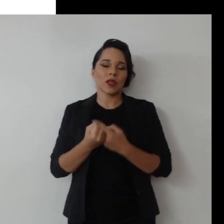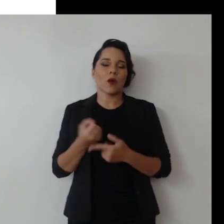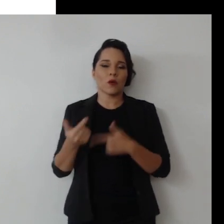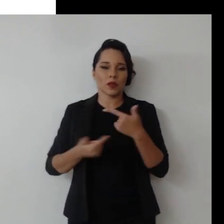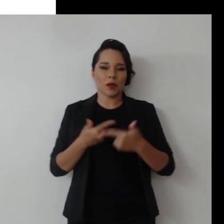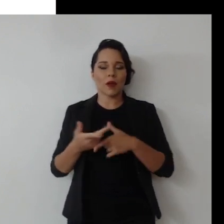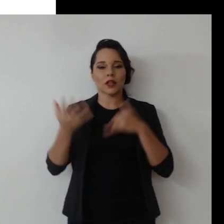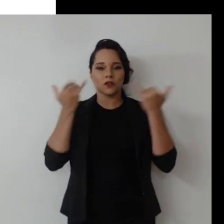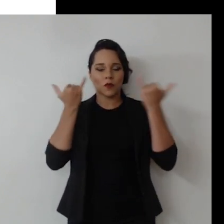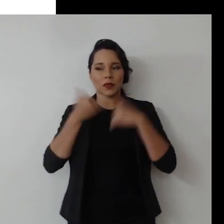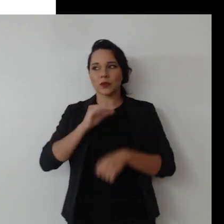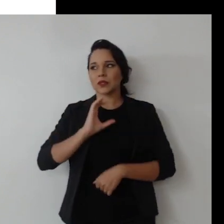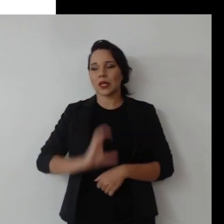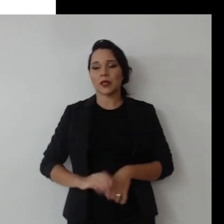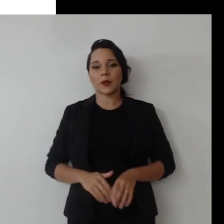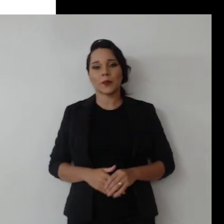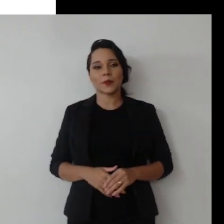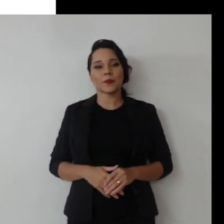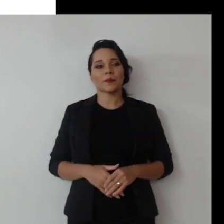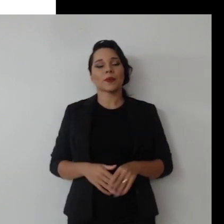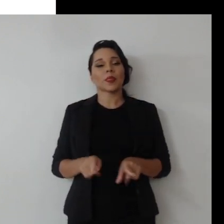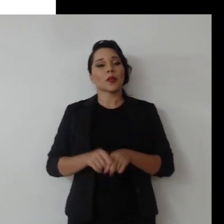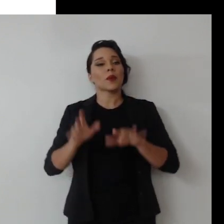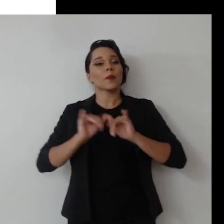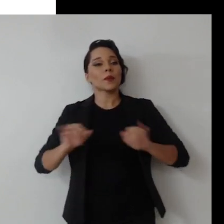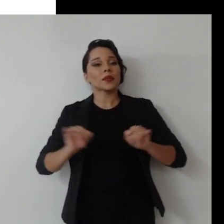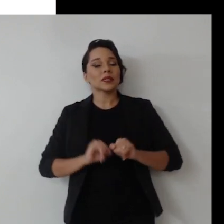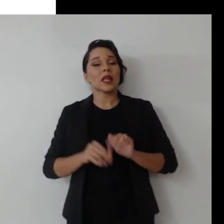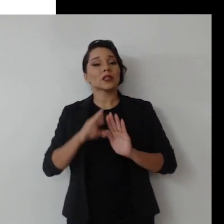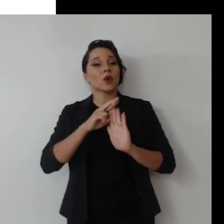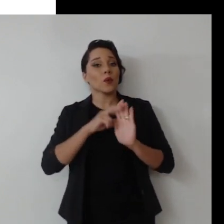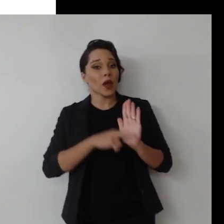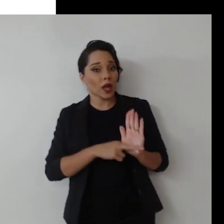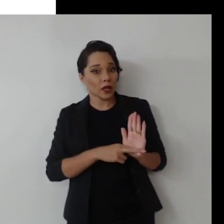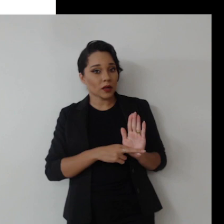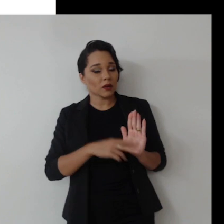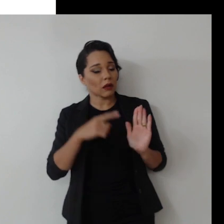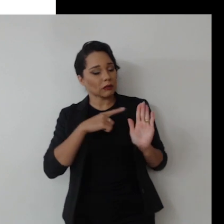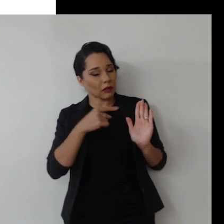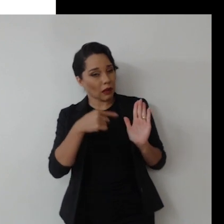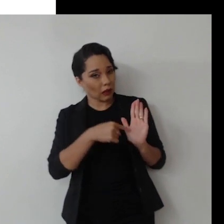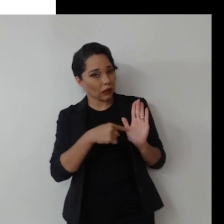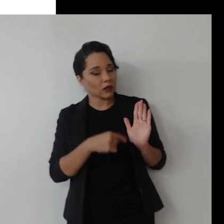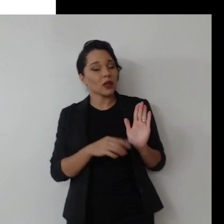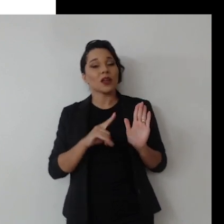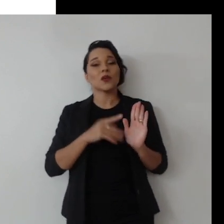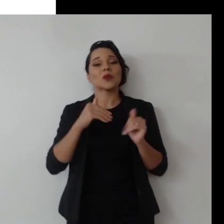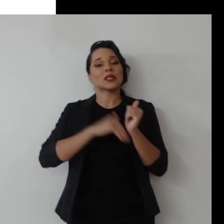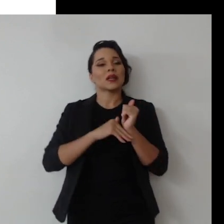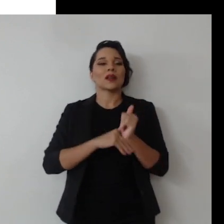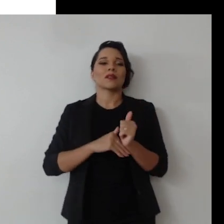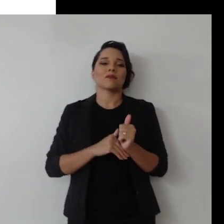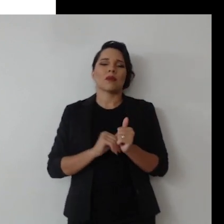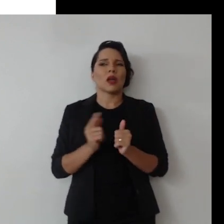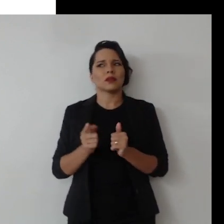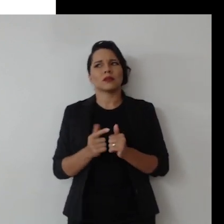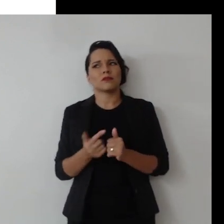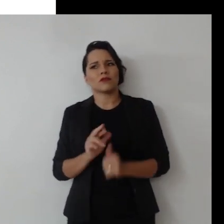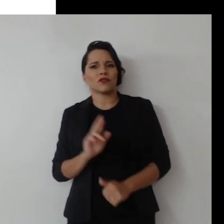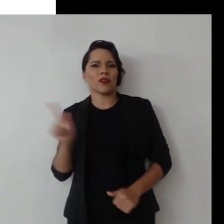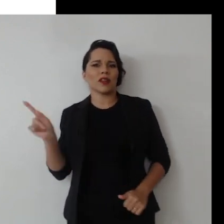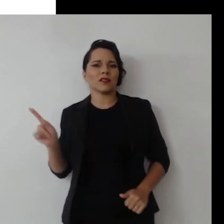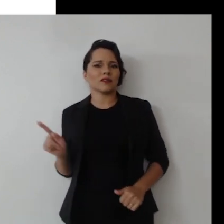como serviço de informação ao cidadão e a publicidade como regra. Eles trazem esse espírito e o sigilo é essa ação.